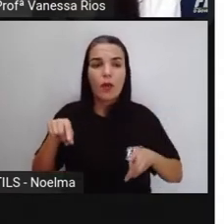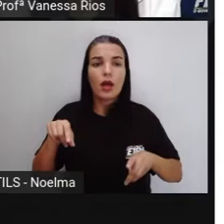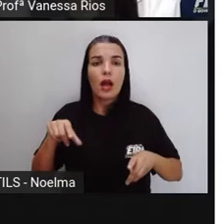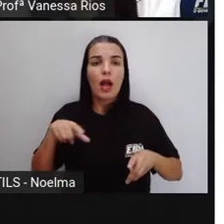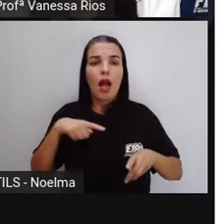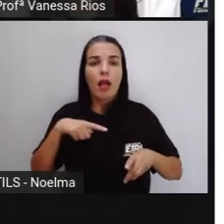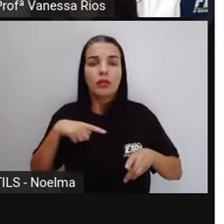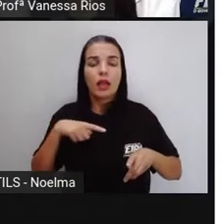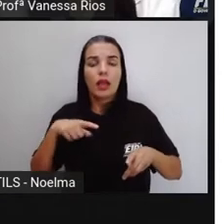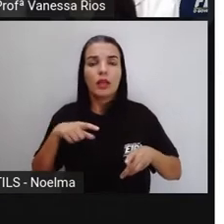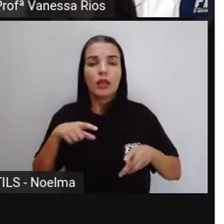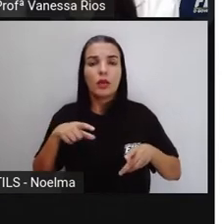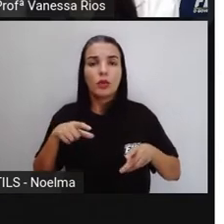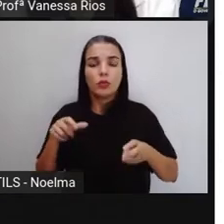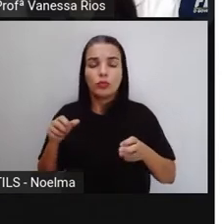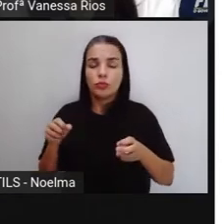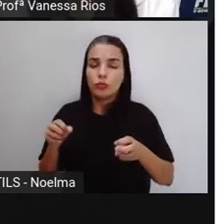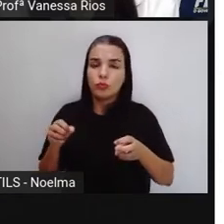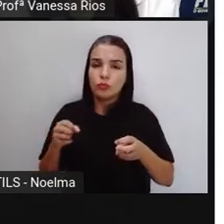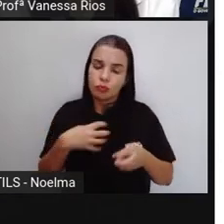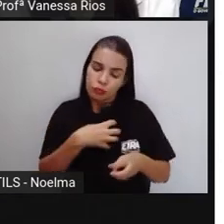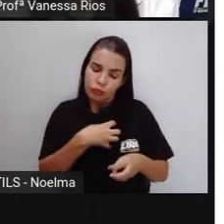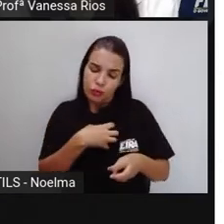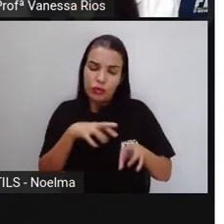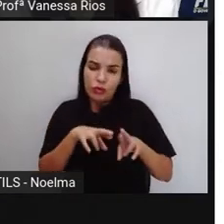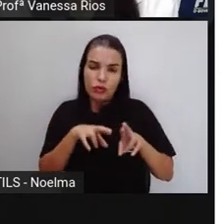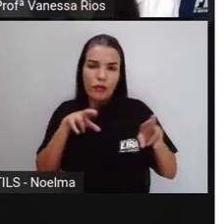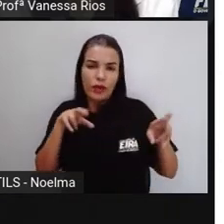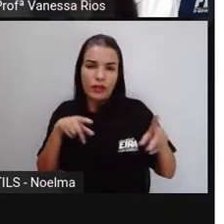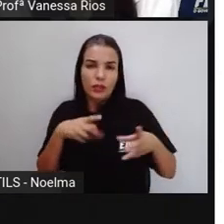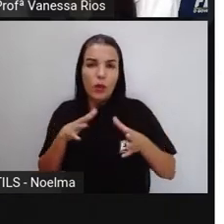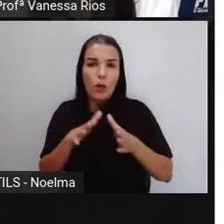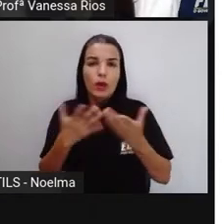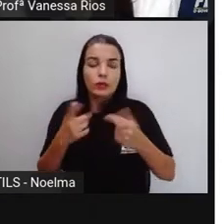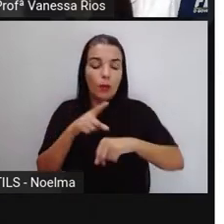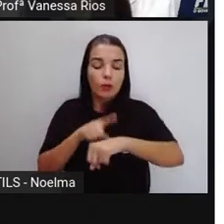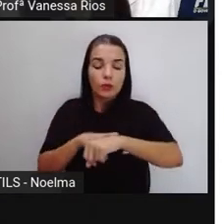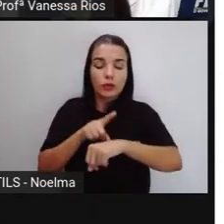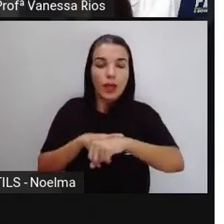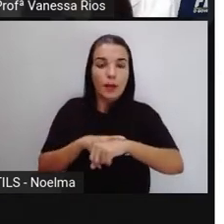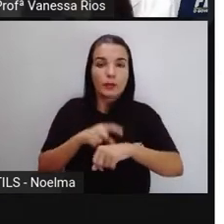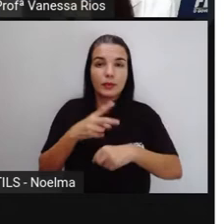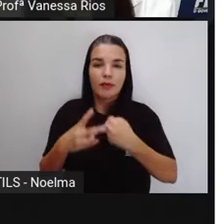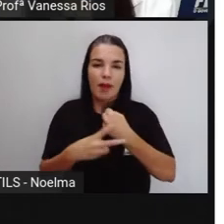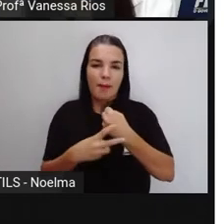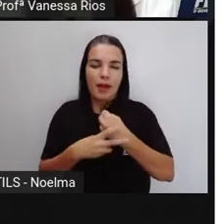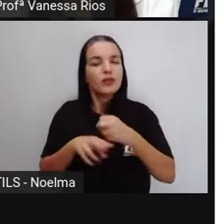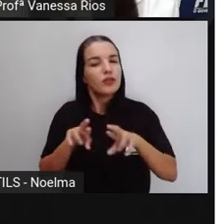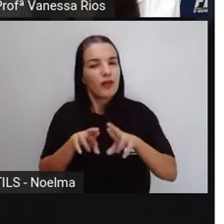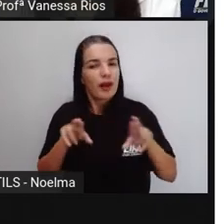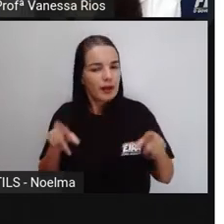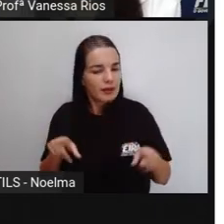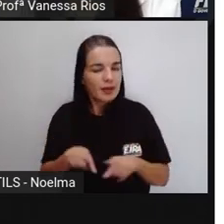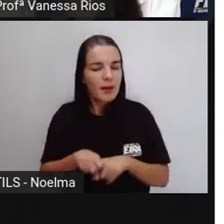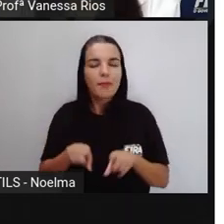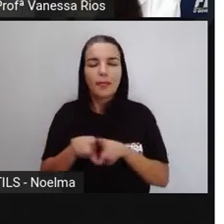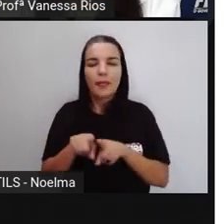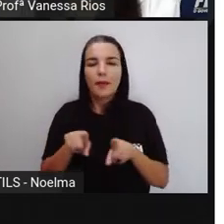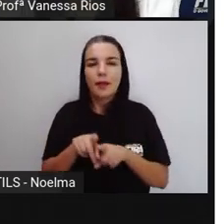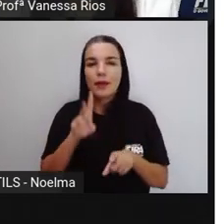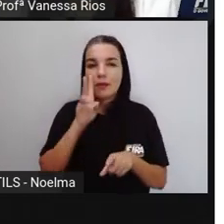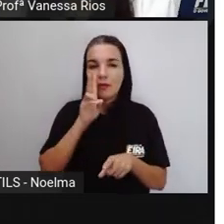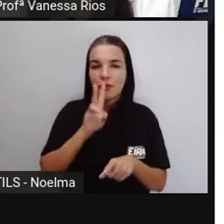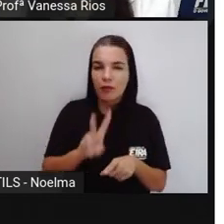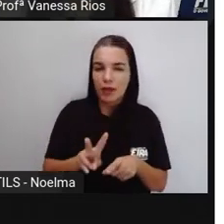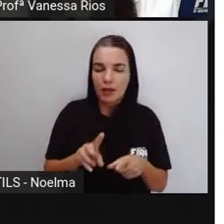se formam, se comportam de maneira diferente quando estão em tempos verbais diferentes. E nós já estudamos